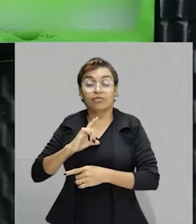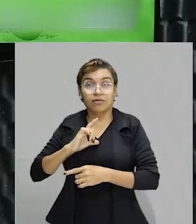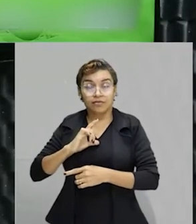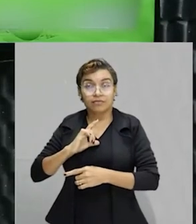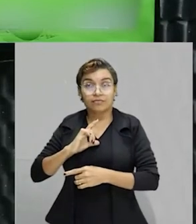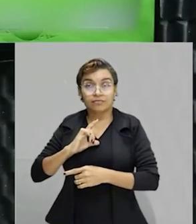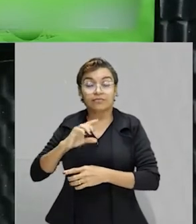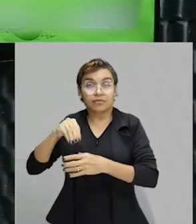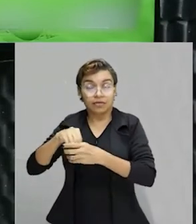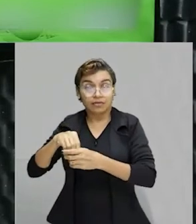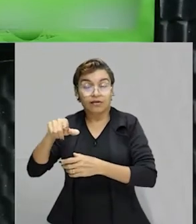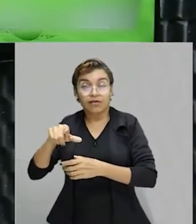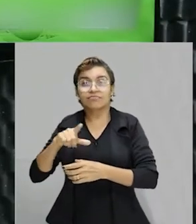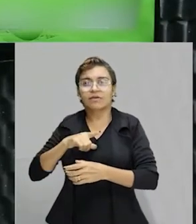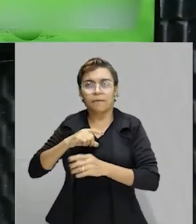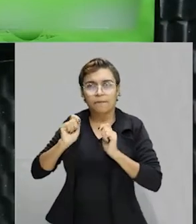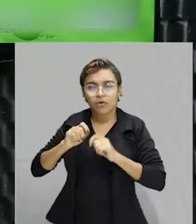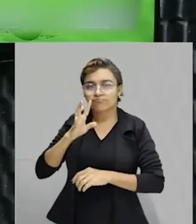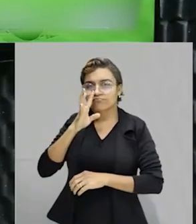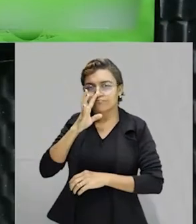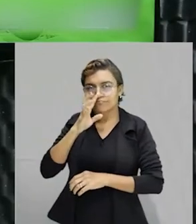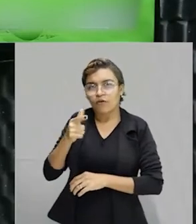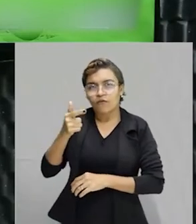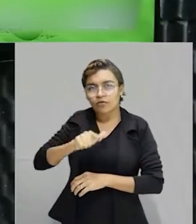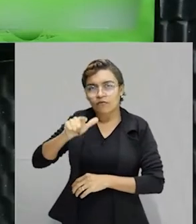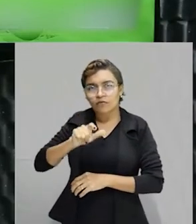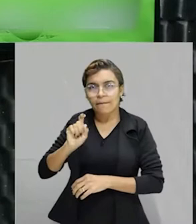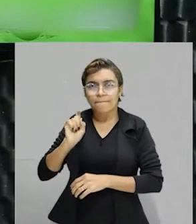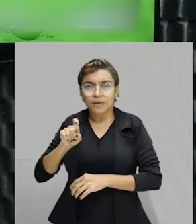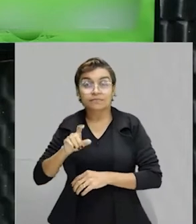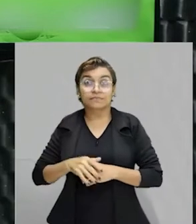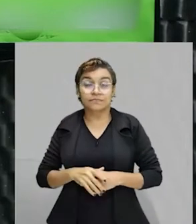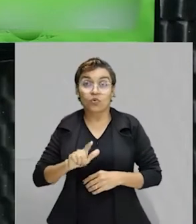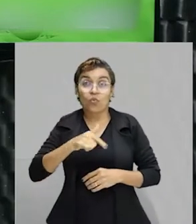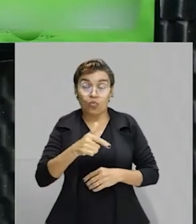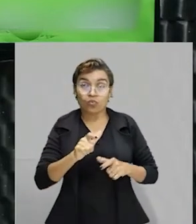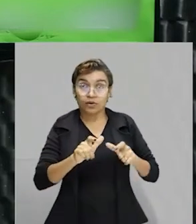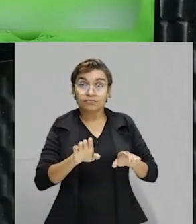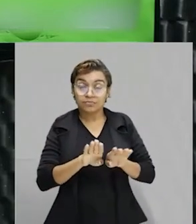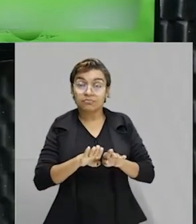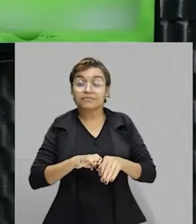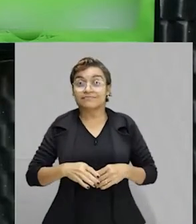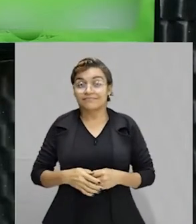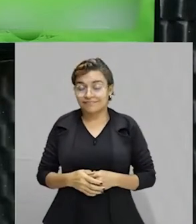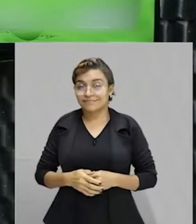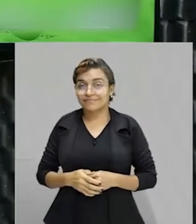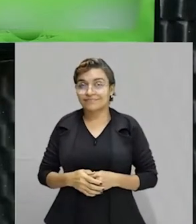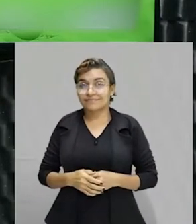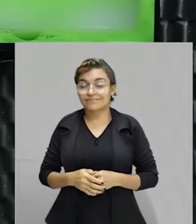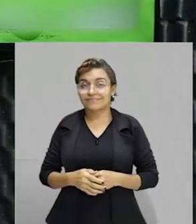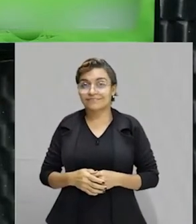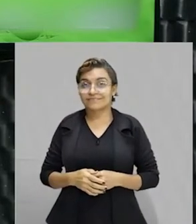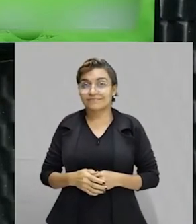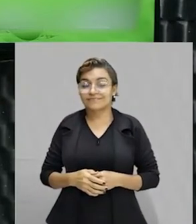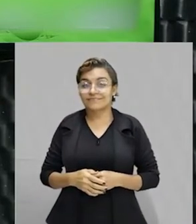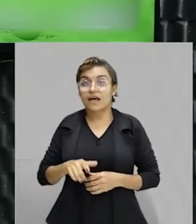tudo lá à tua disposição, você pode assistir, acessar quantas vezes você quiser. Tem outro lugar que tu podes achar também, está lá na